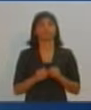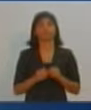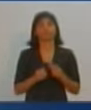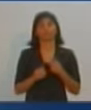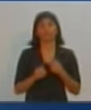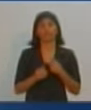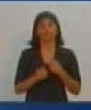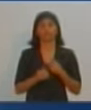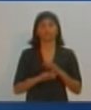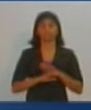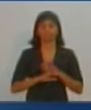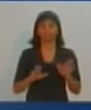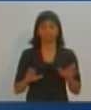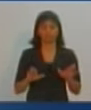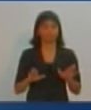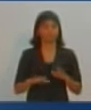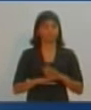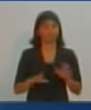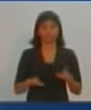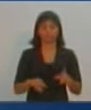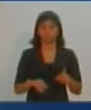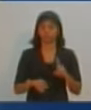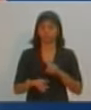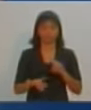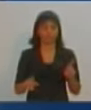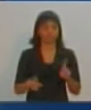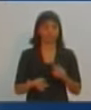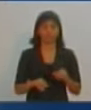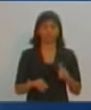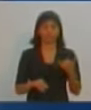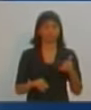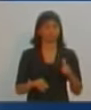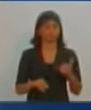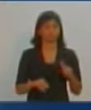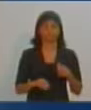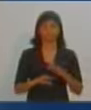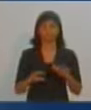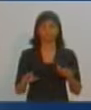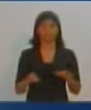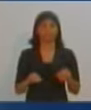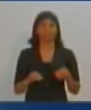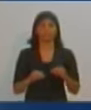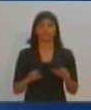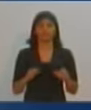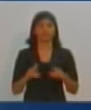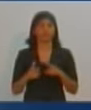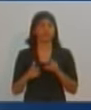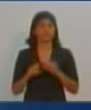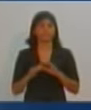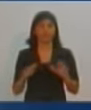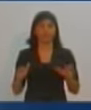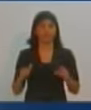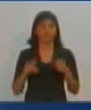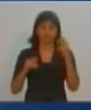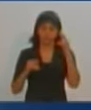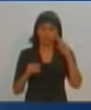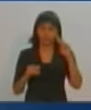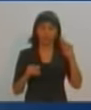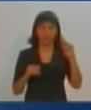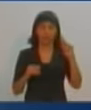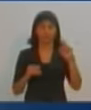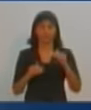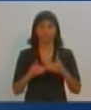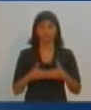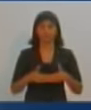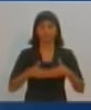Eu discordo em parte do Donizete, esse muro que existe lá hoje é um obstáculo visual e, na verdade, ele é como se fosse